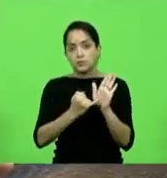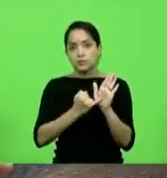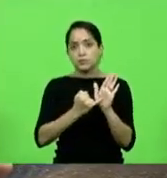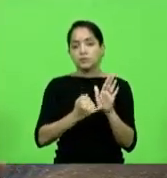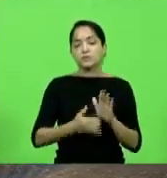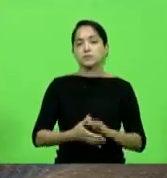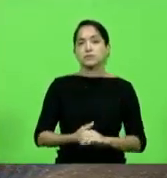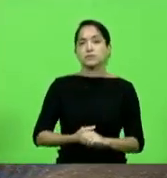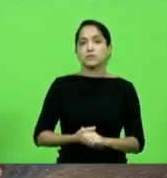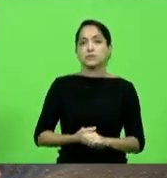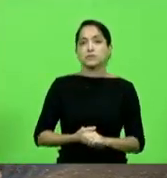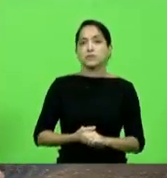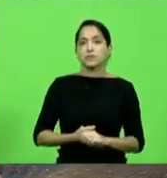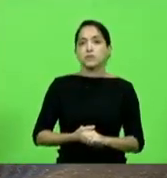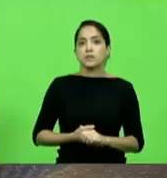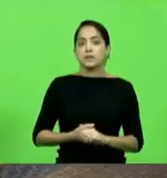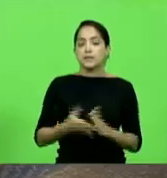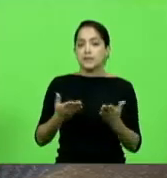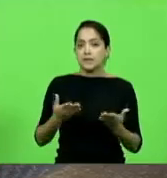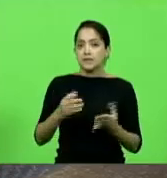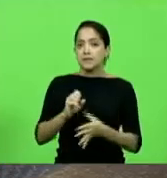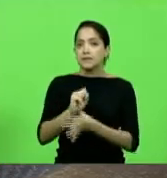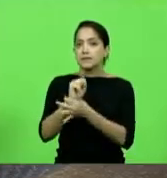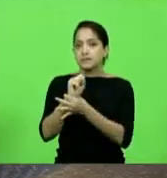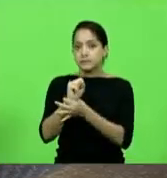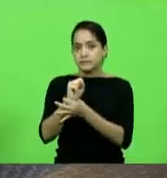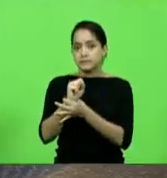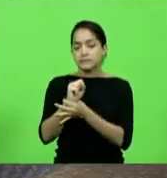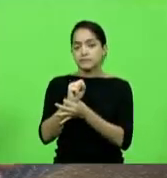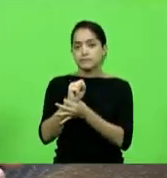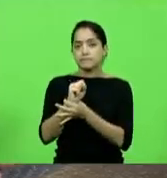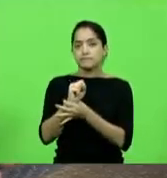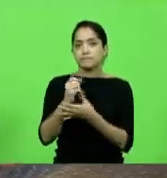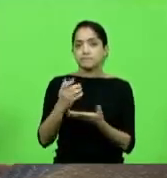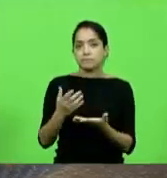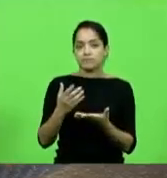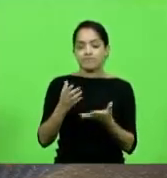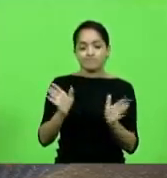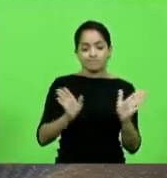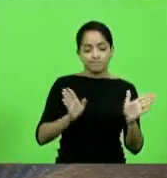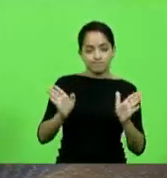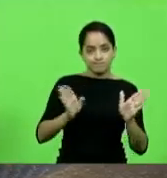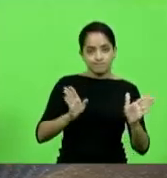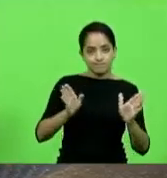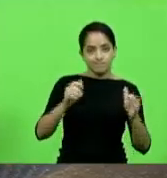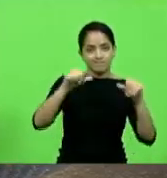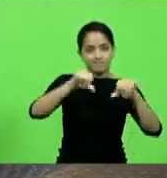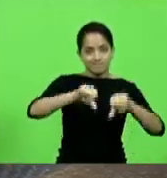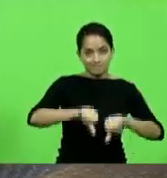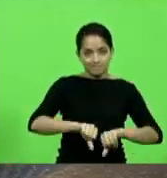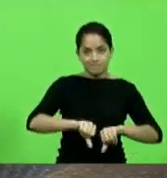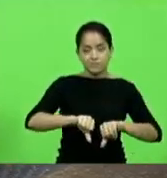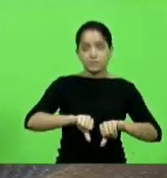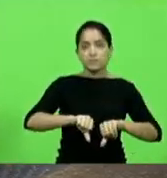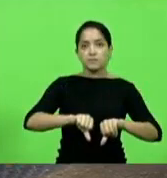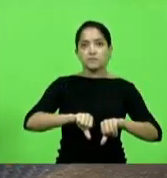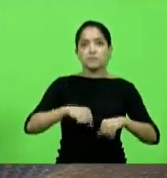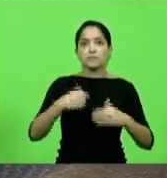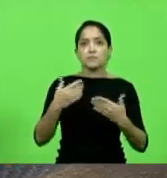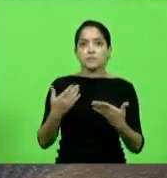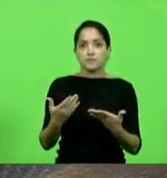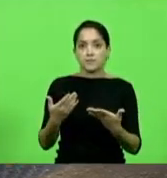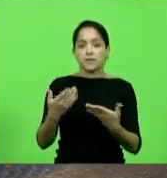e que tem assegurado em determinados períodos de crise mais profunda a nossa